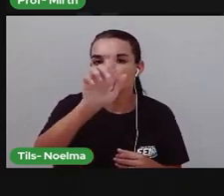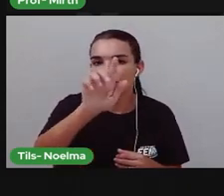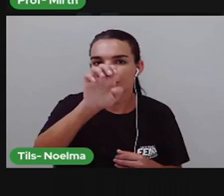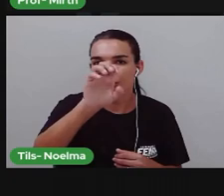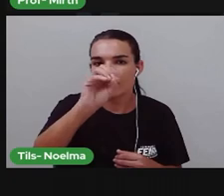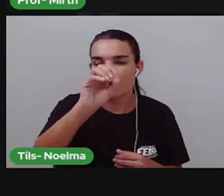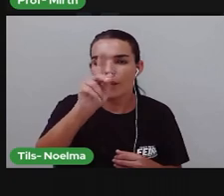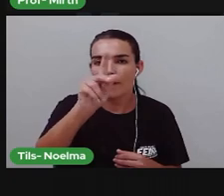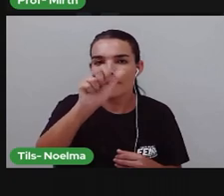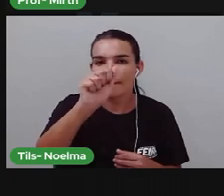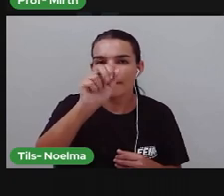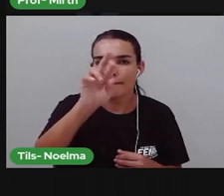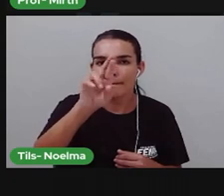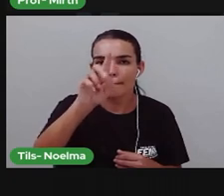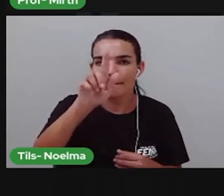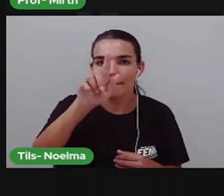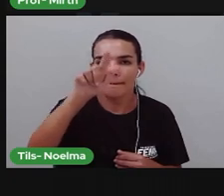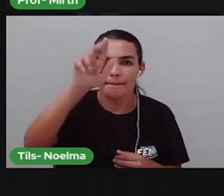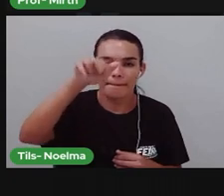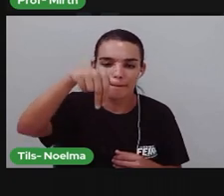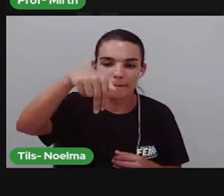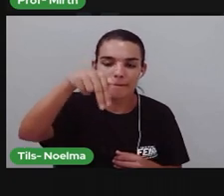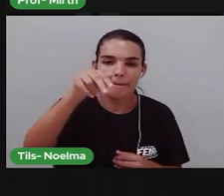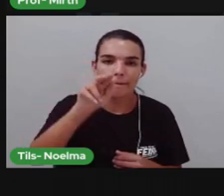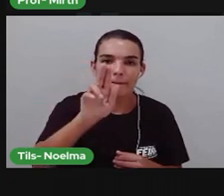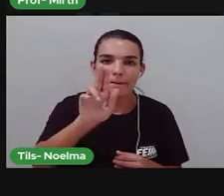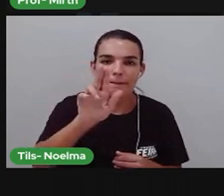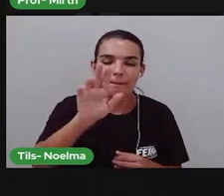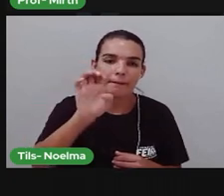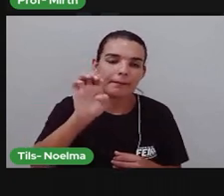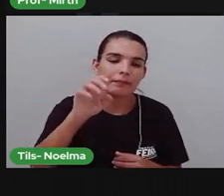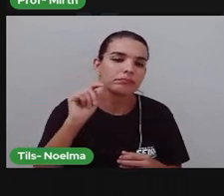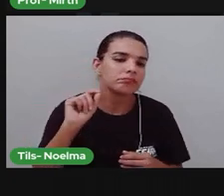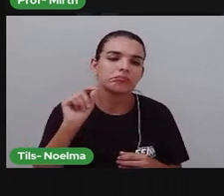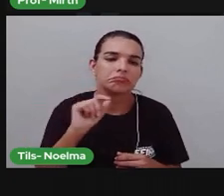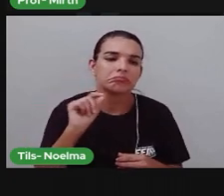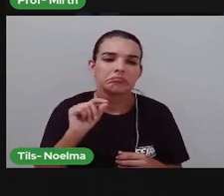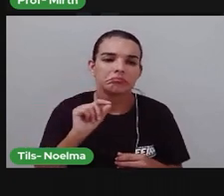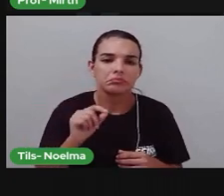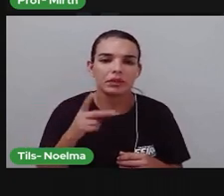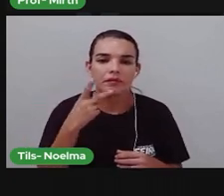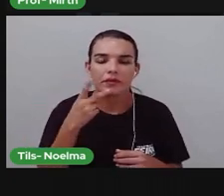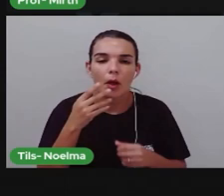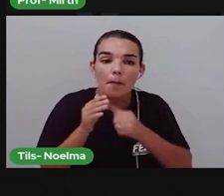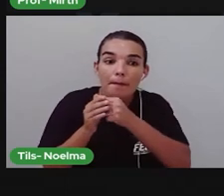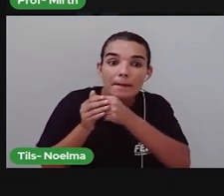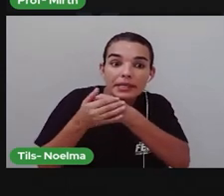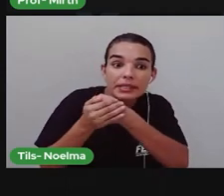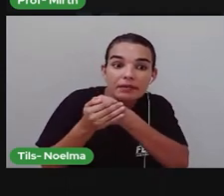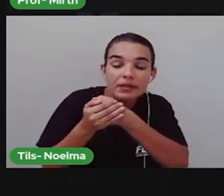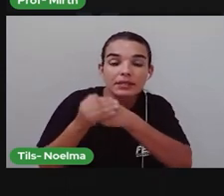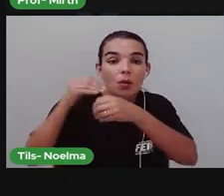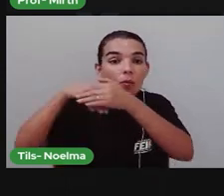Objetivo principal A preservação De áreas De interesse geológico